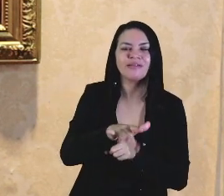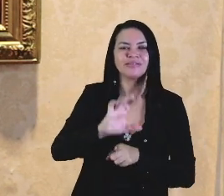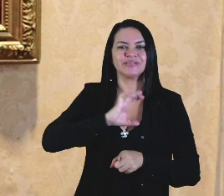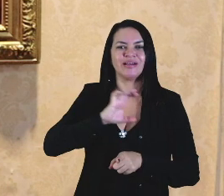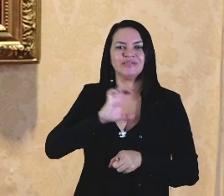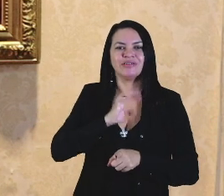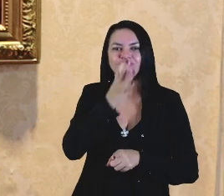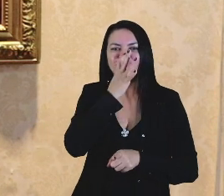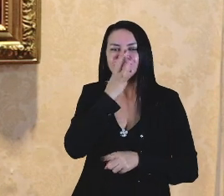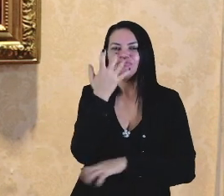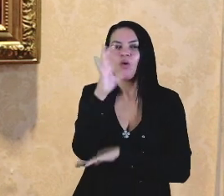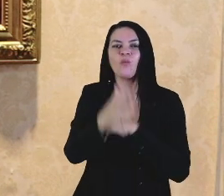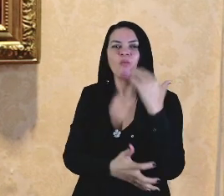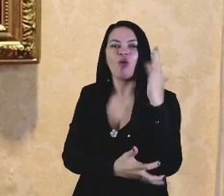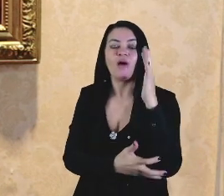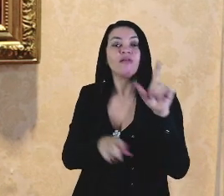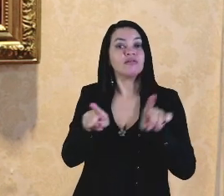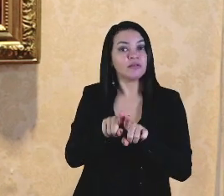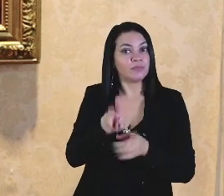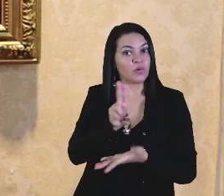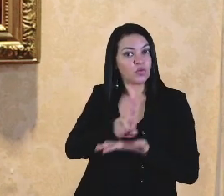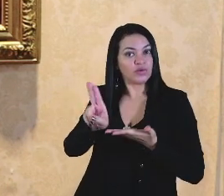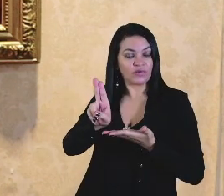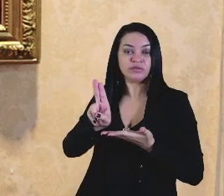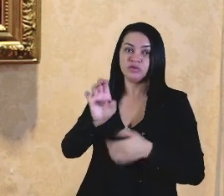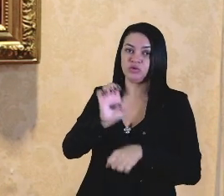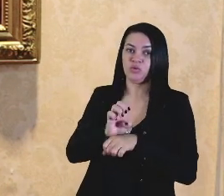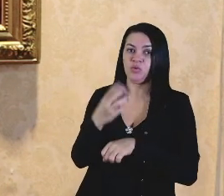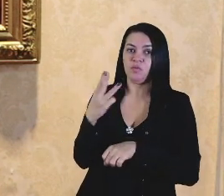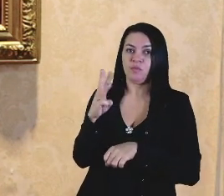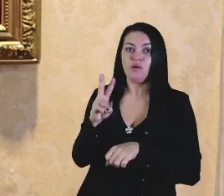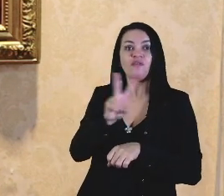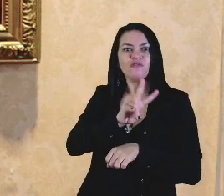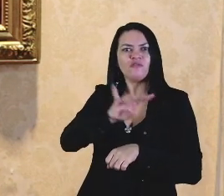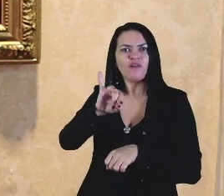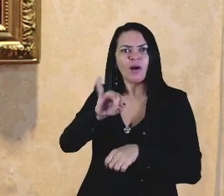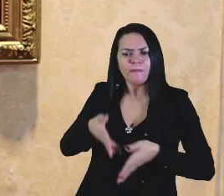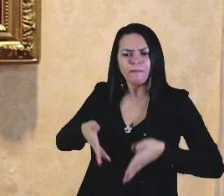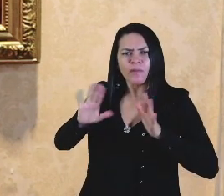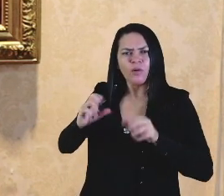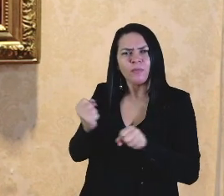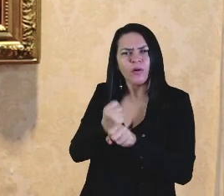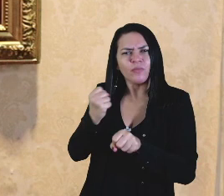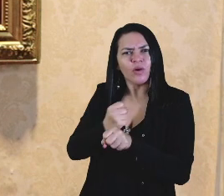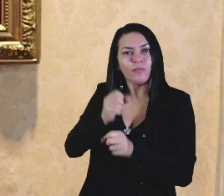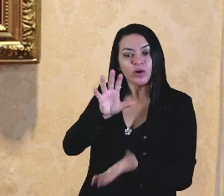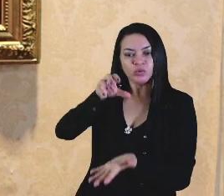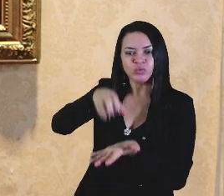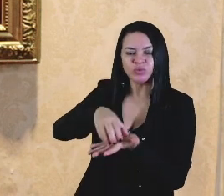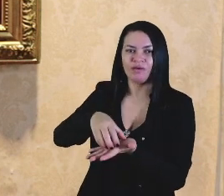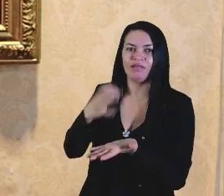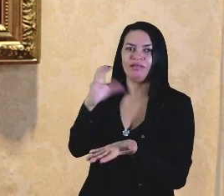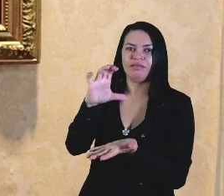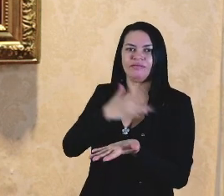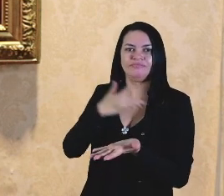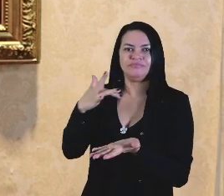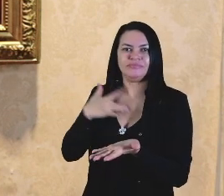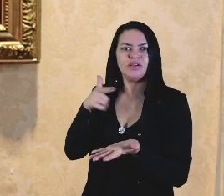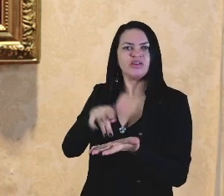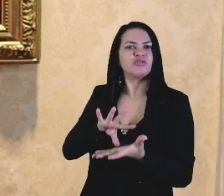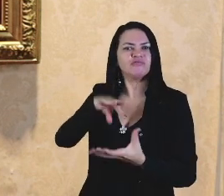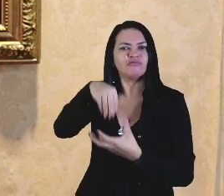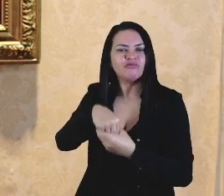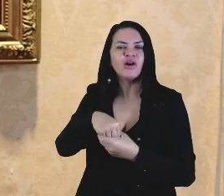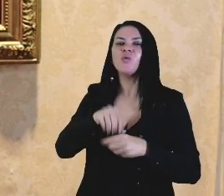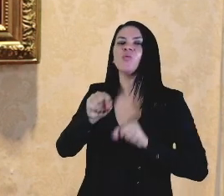com a natureza. A Universidade Estadual do Maranhão terá a ampliação do prédio do Centro de Ciências da Saúde, que